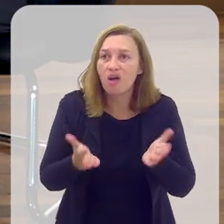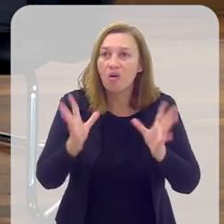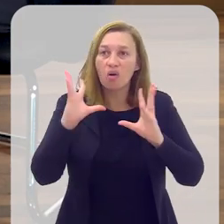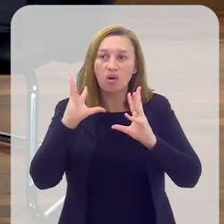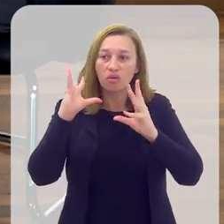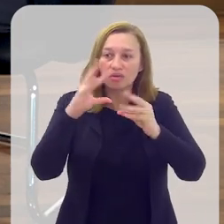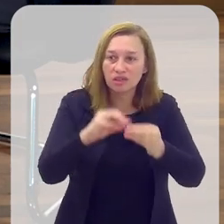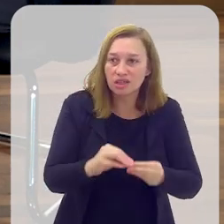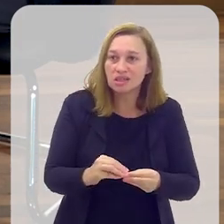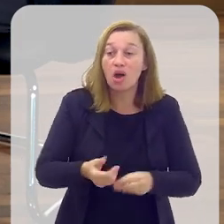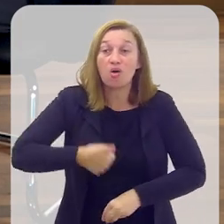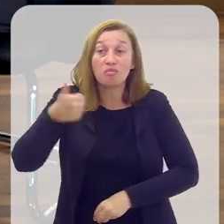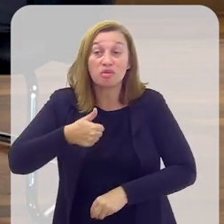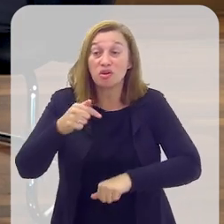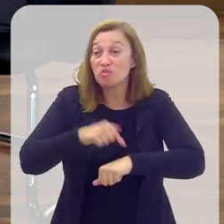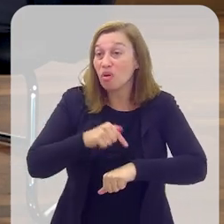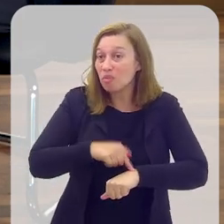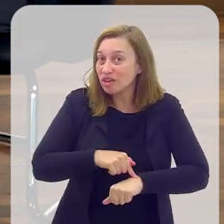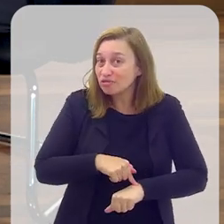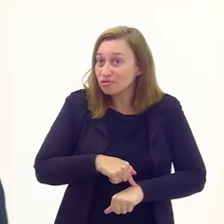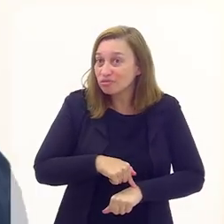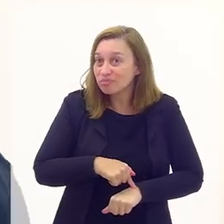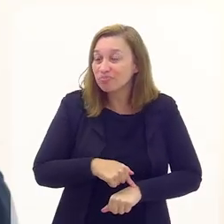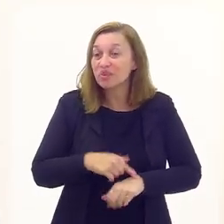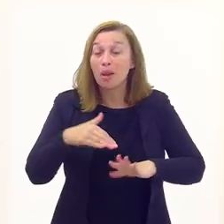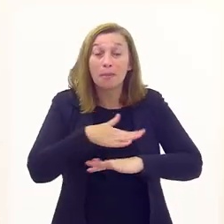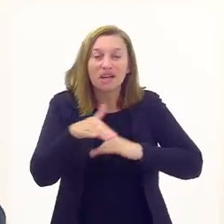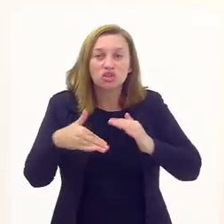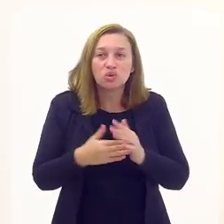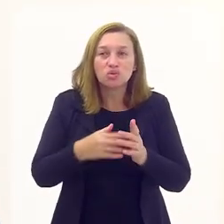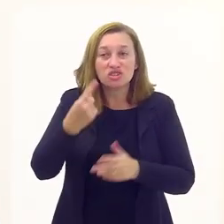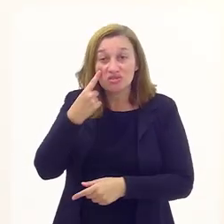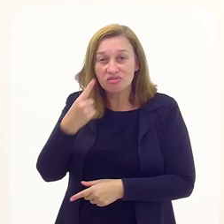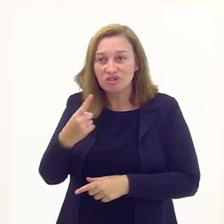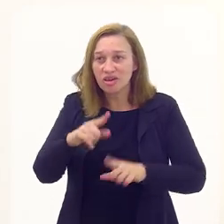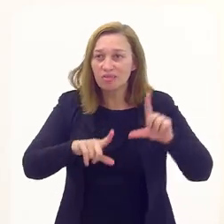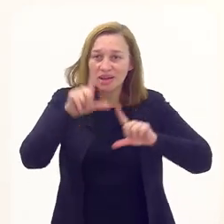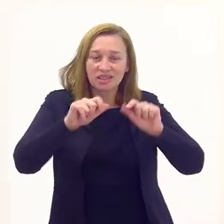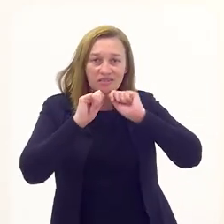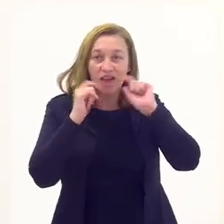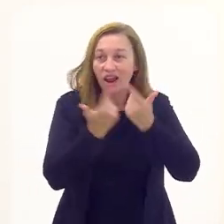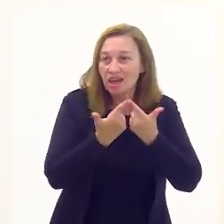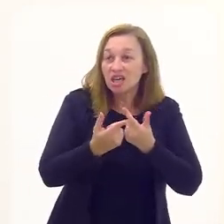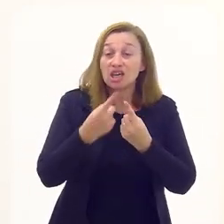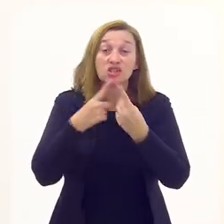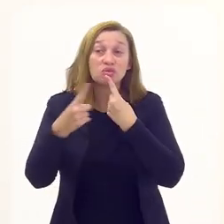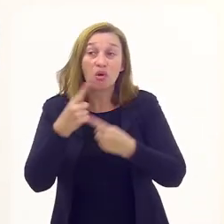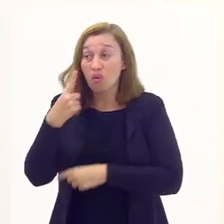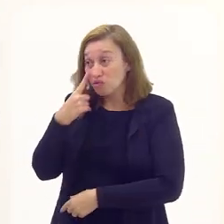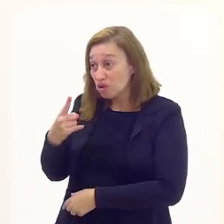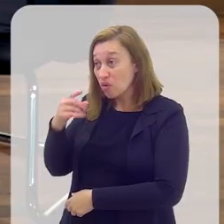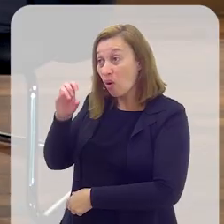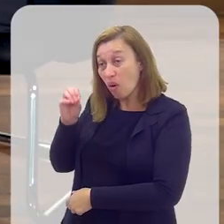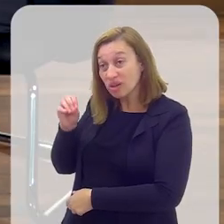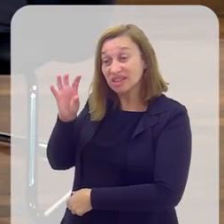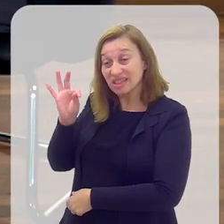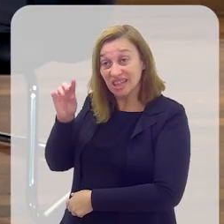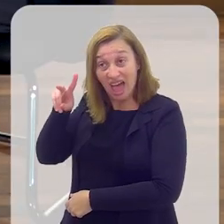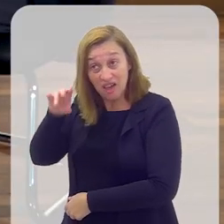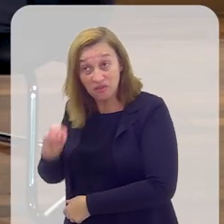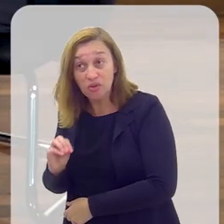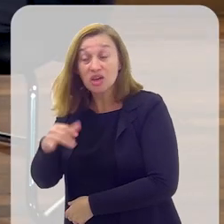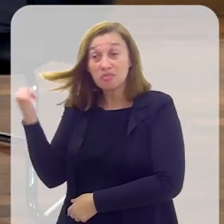mas a gente precisa agora fechar esse primeiro bloco, trazendo aqui, para todos aqueles que nos assistem, esse debate, viu, Otávio,